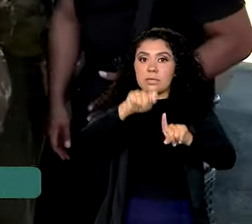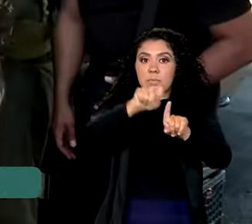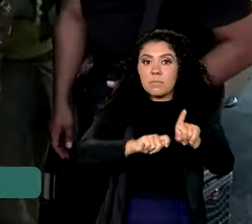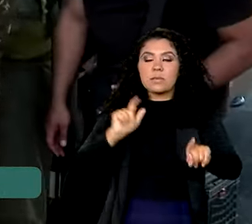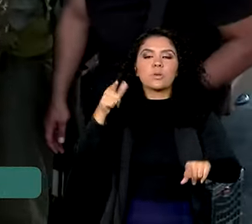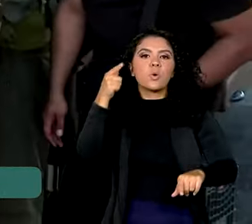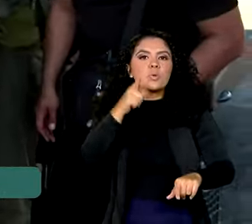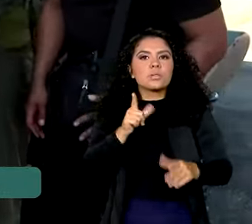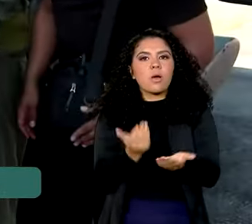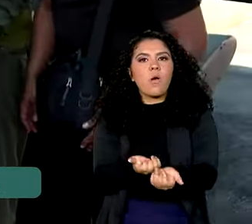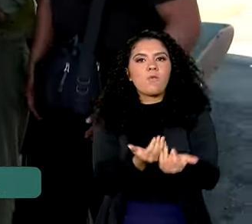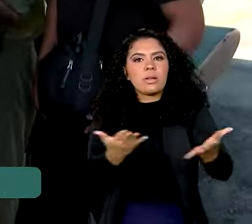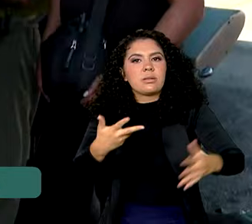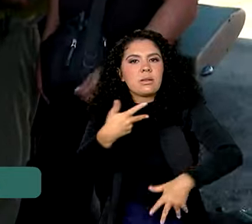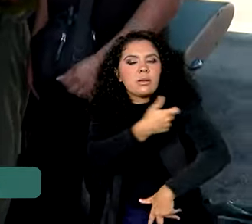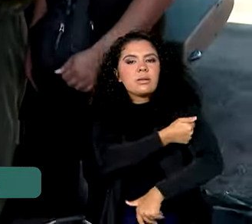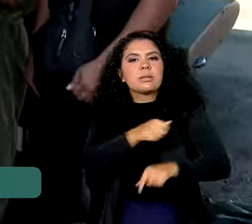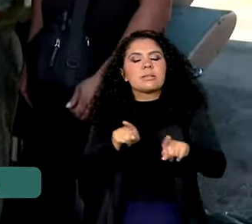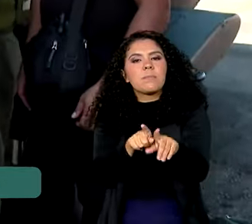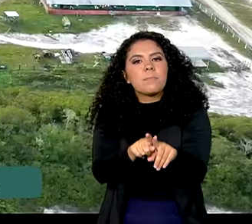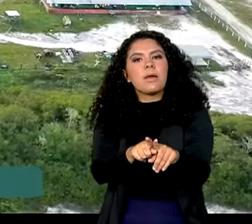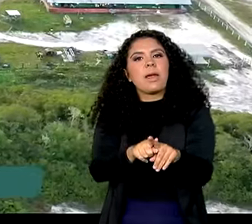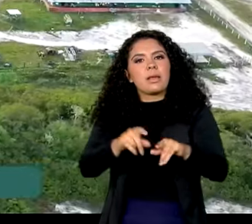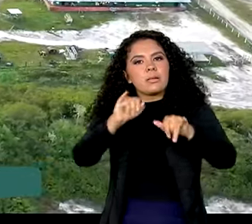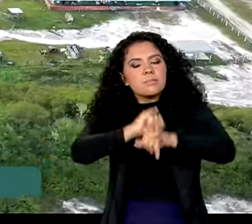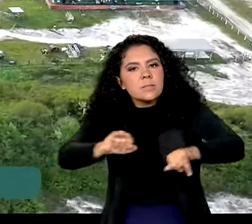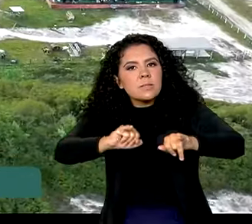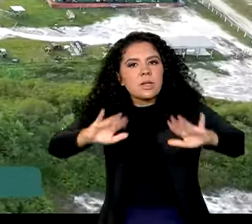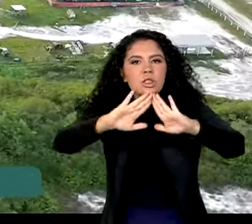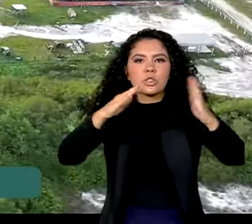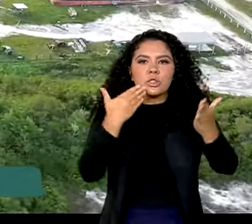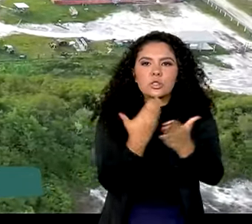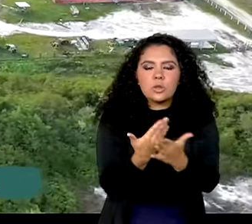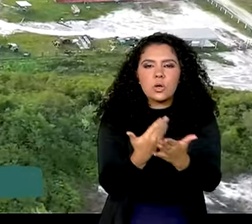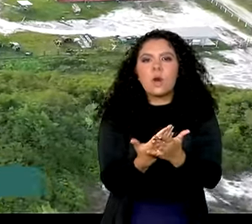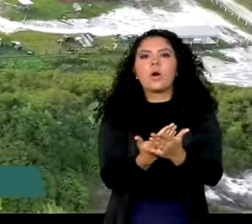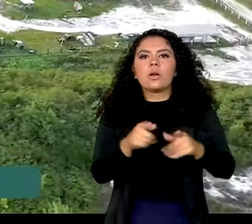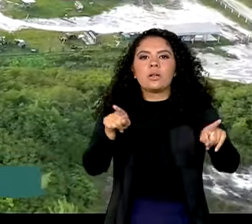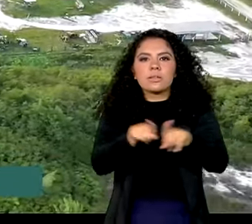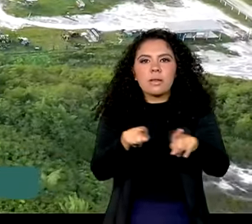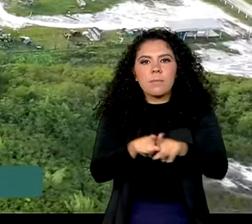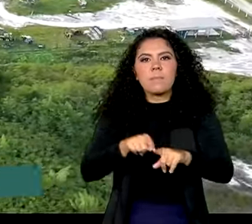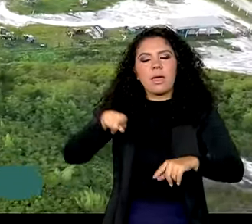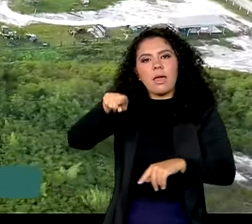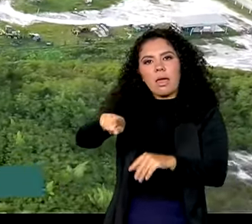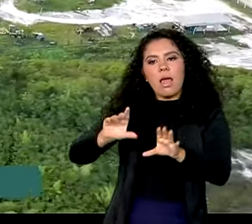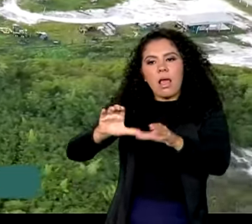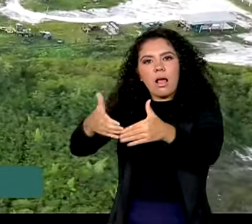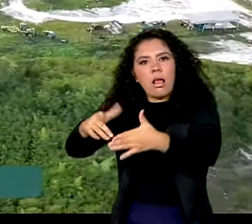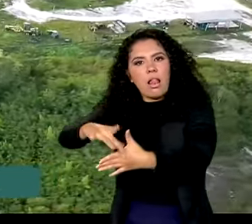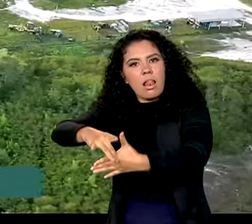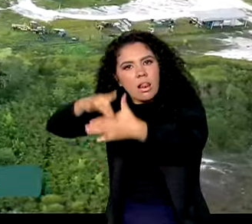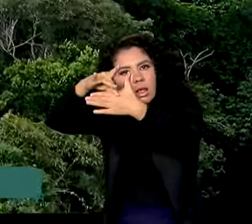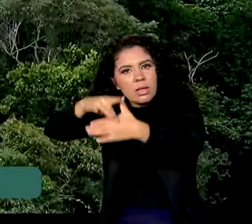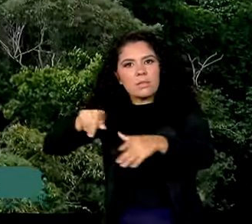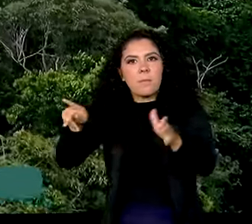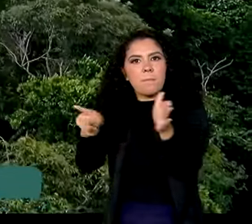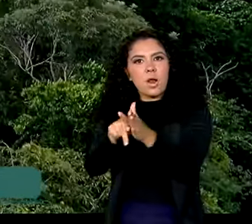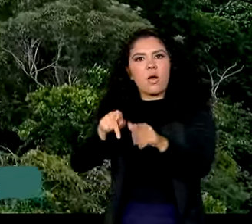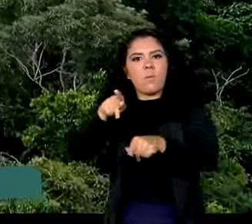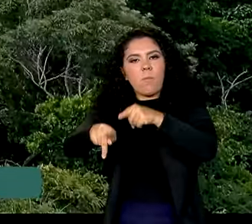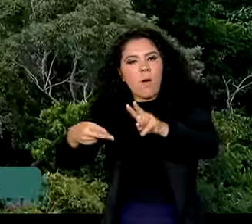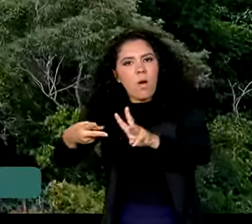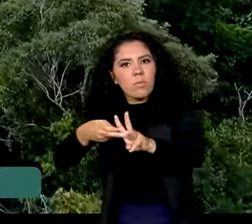povos indígenas, sensibilizar as escolas, as organizações indígenas, os caciques, lideranças, tuxauas, para que a gente